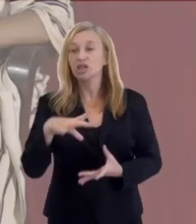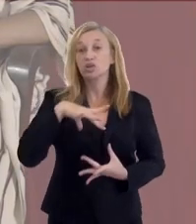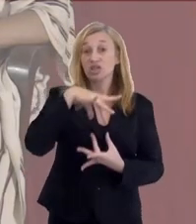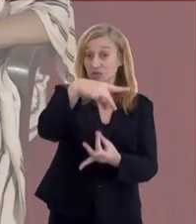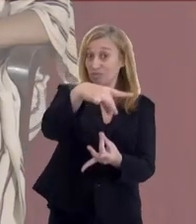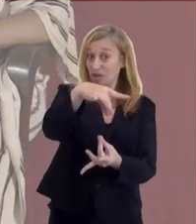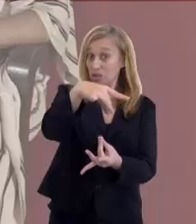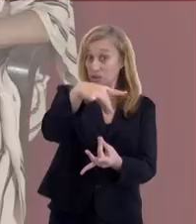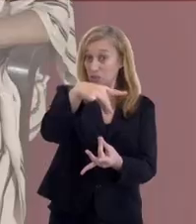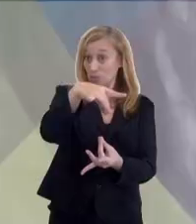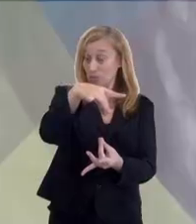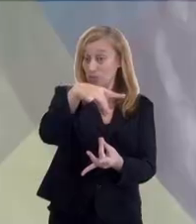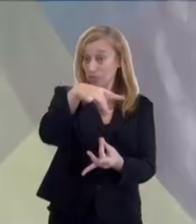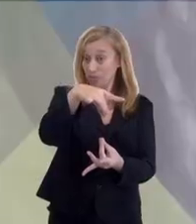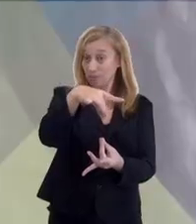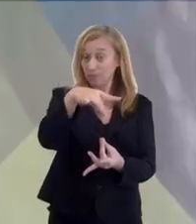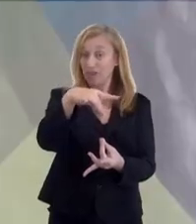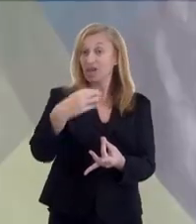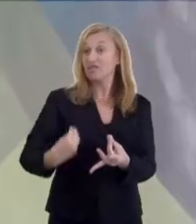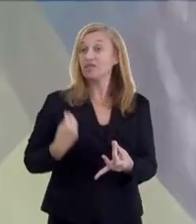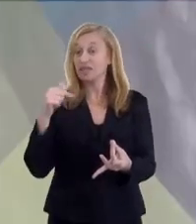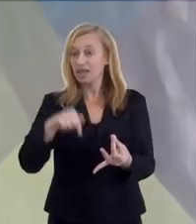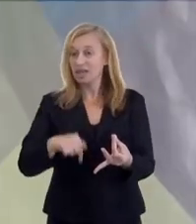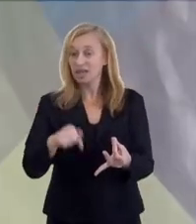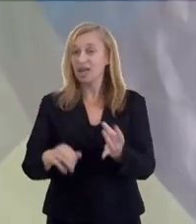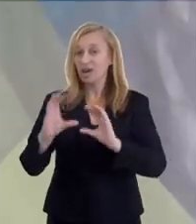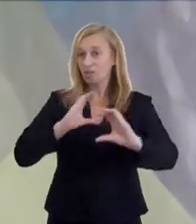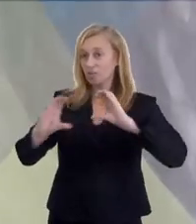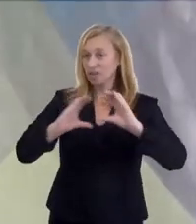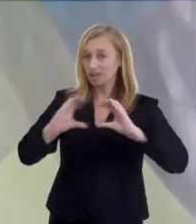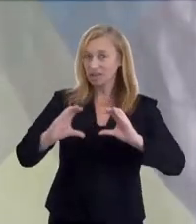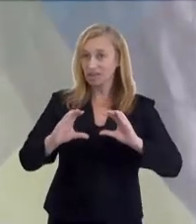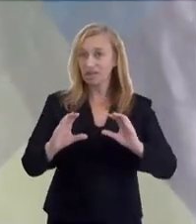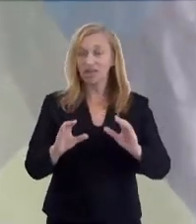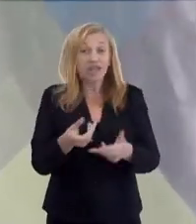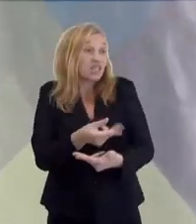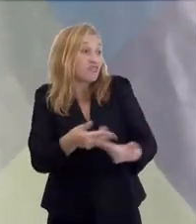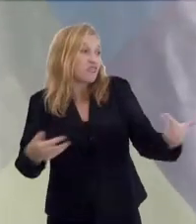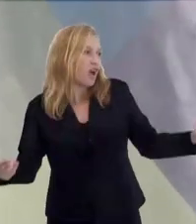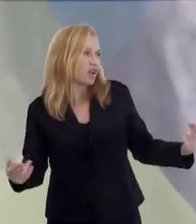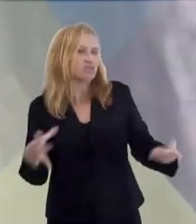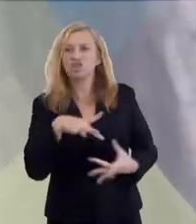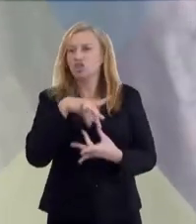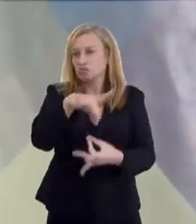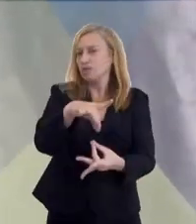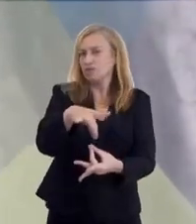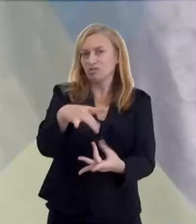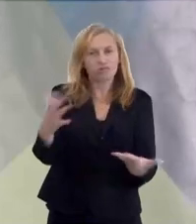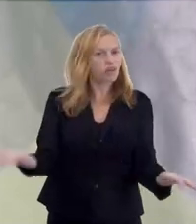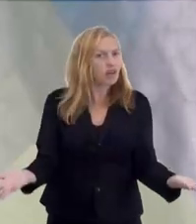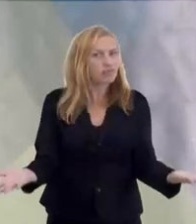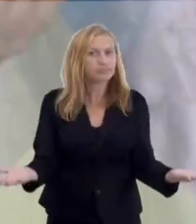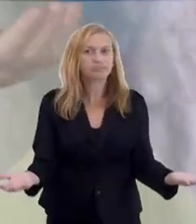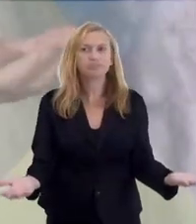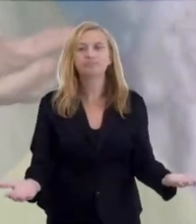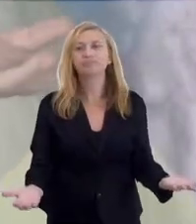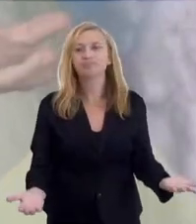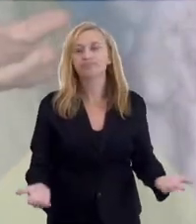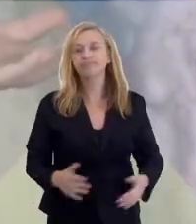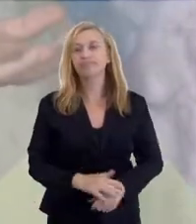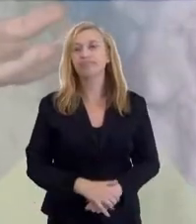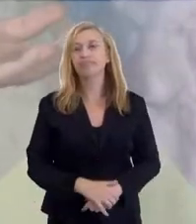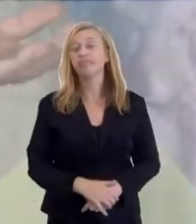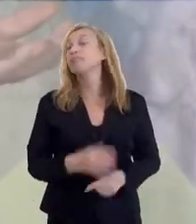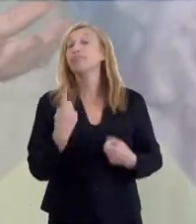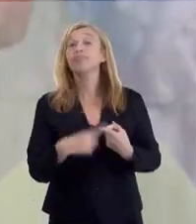comunicações, diz assim, os espíritos espíritas aqui presentes passam essa comunicação. Então, tem espíritos que não são